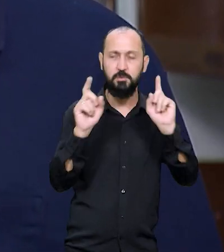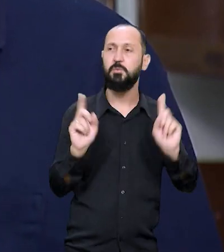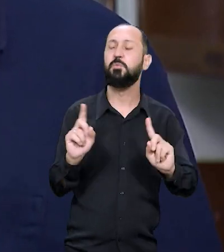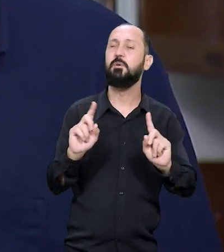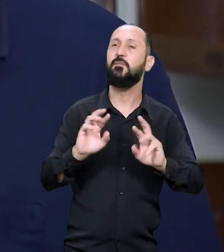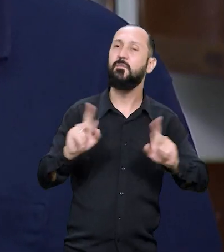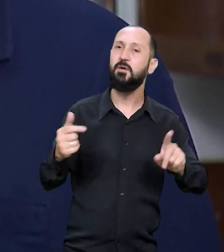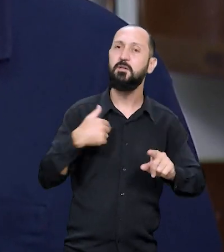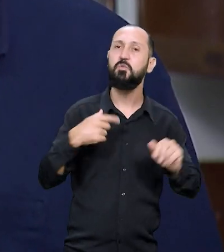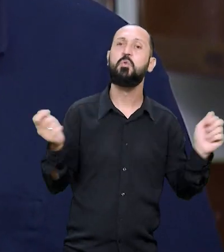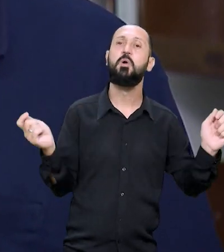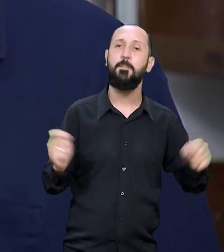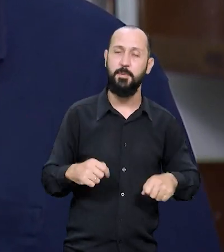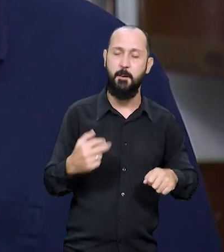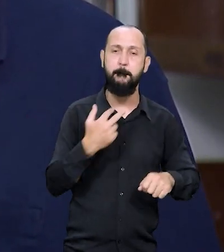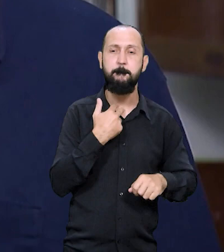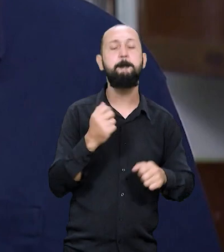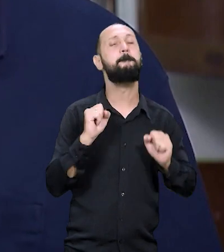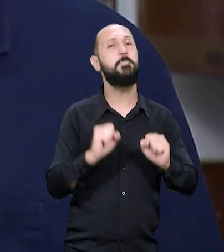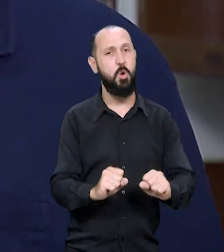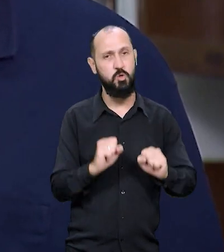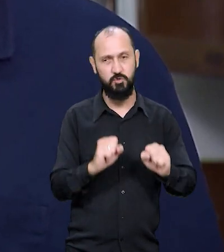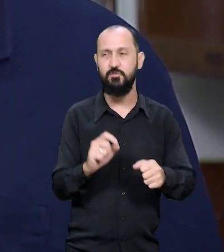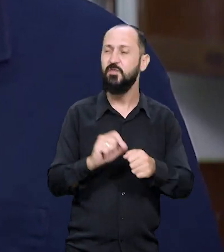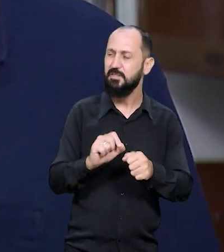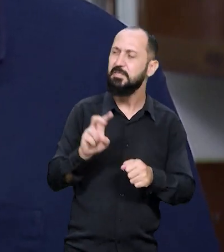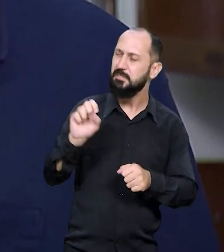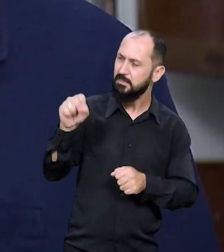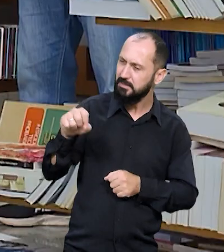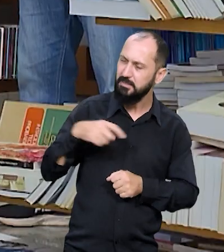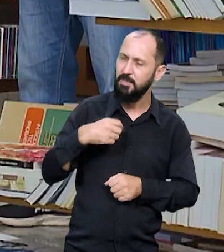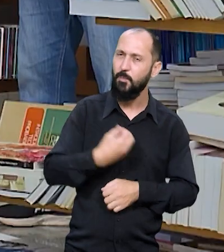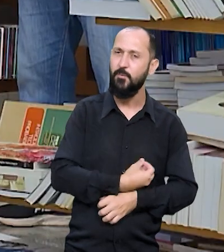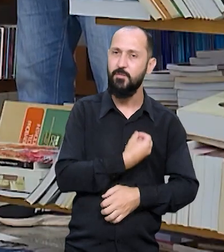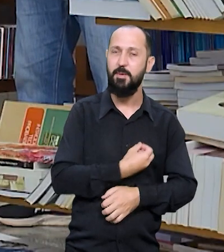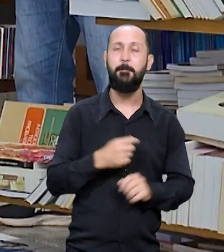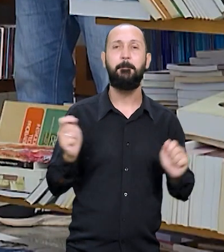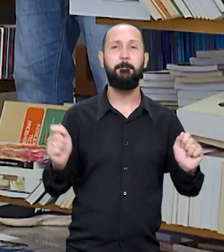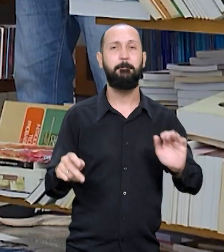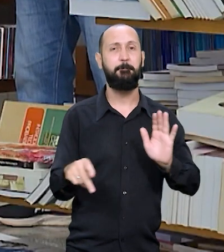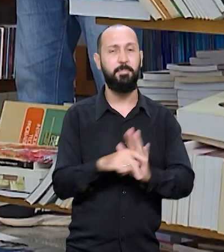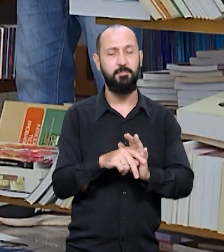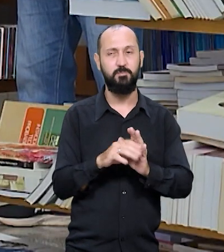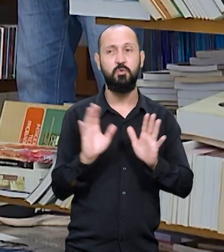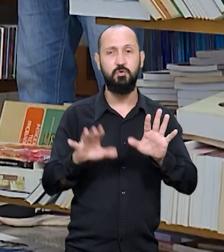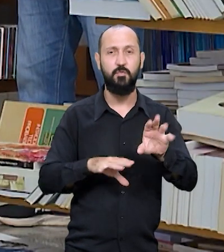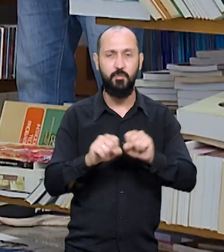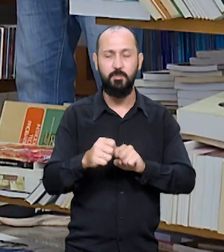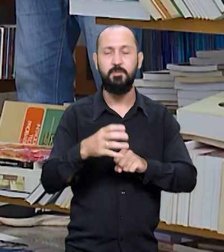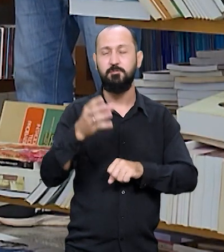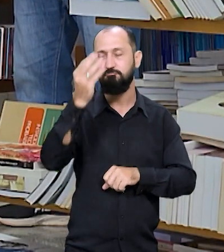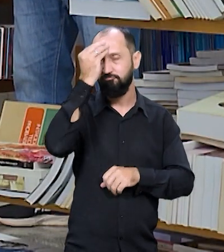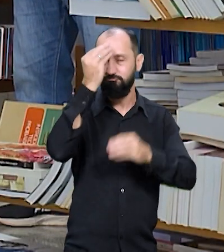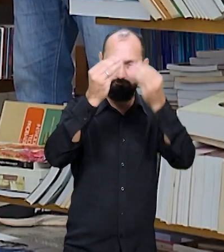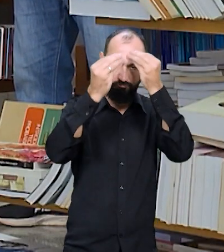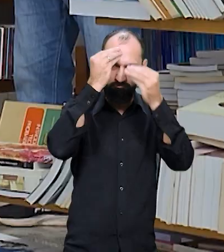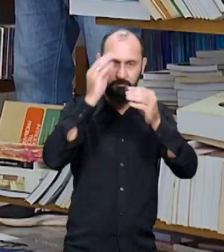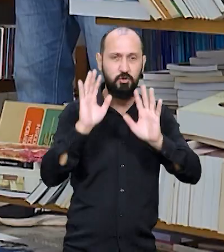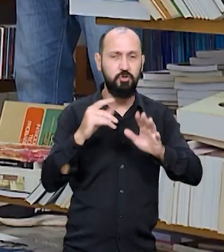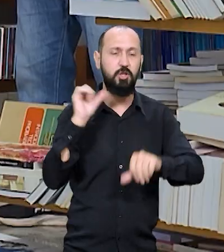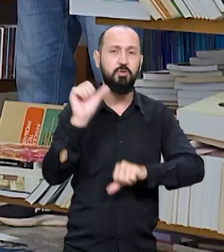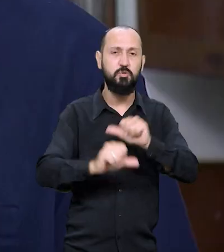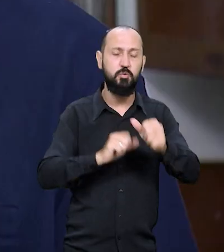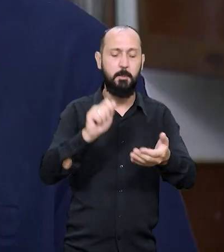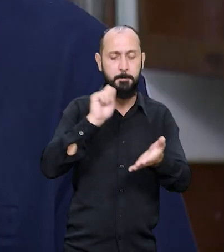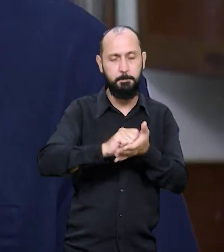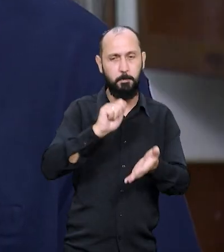bem assim. Eu sou capaz, eu posso fazer isso. Eu posso ter a minha vida própria. Hoje, já formado e com os conhecimentos que tem, se tornou